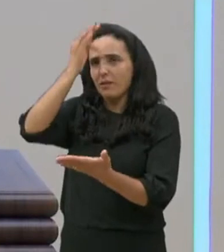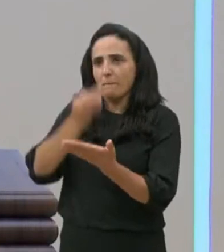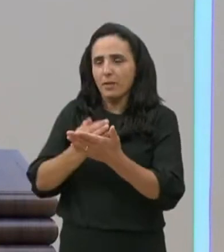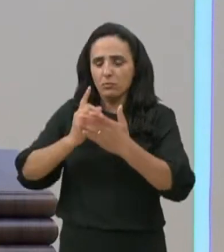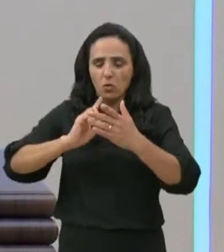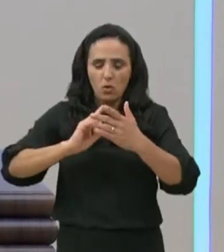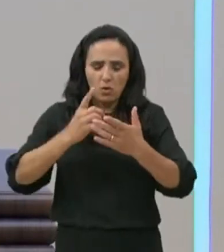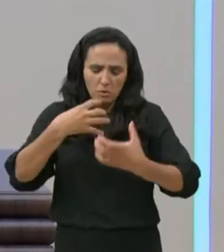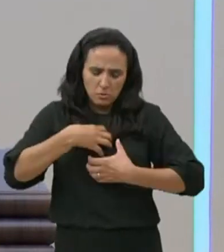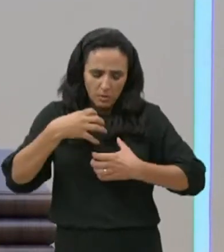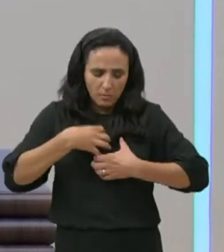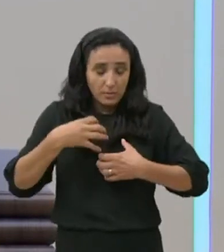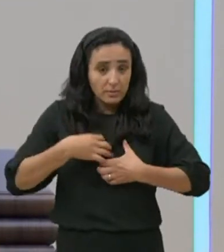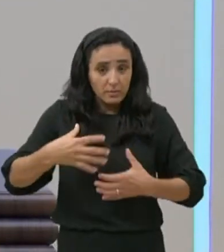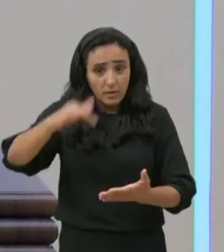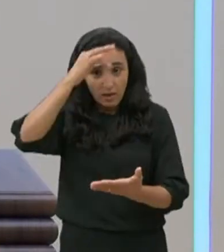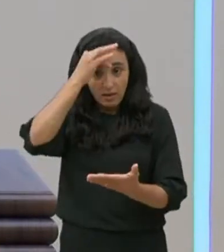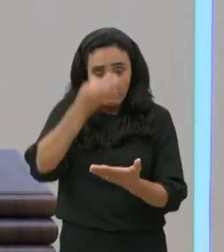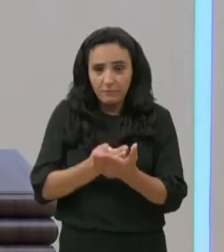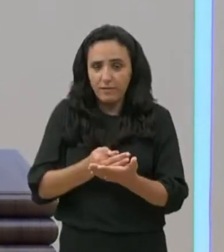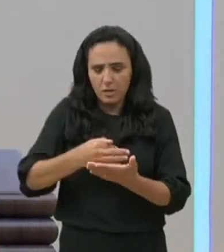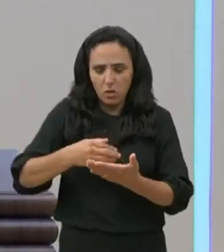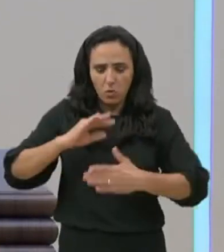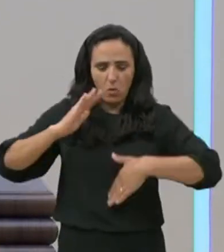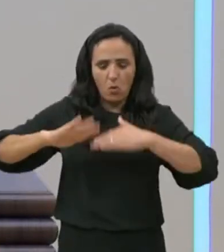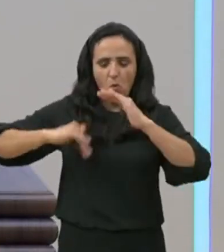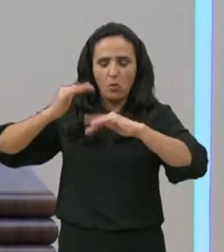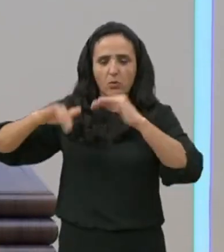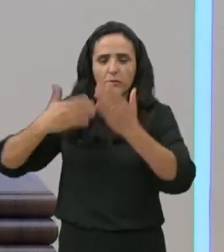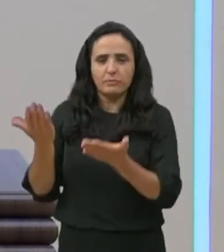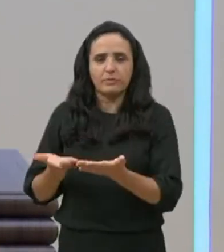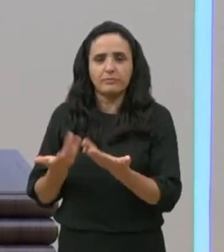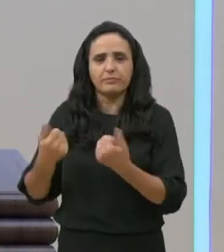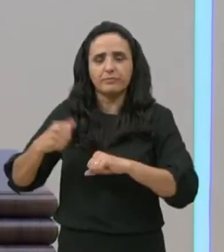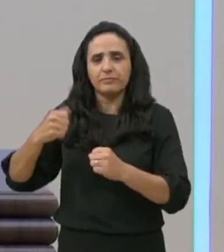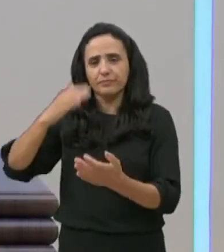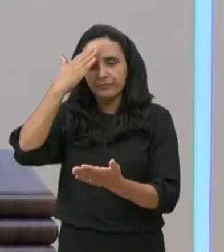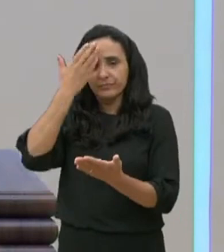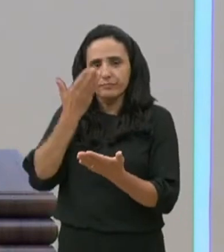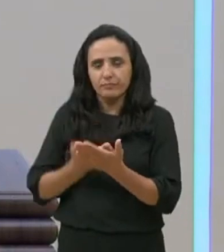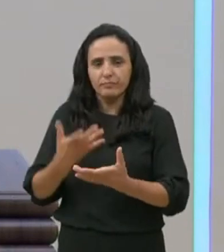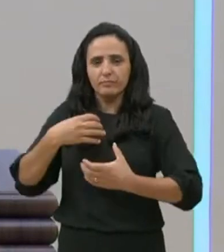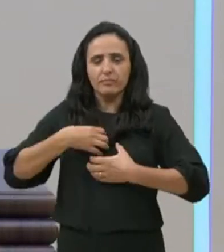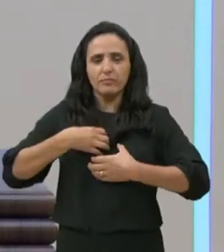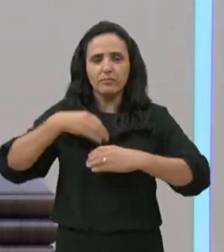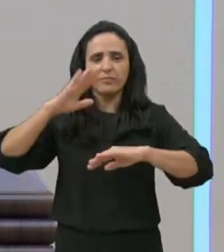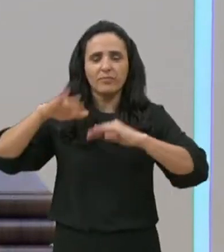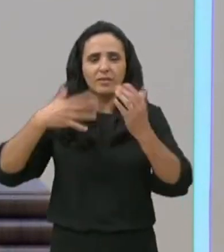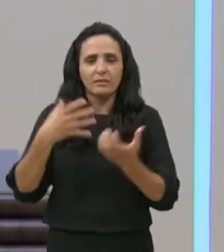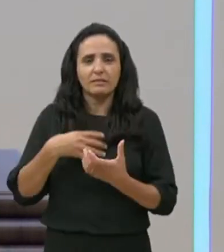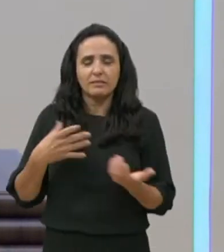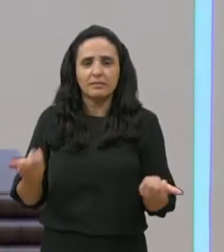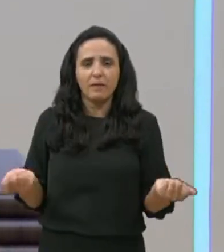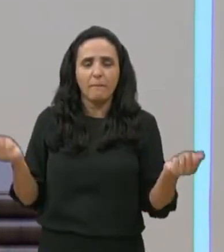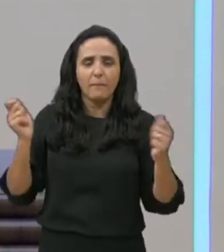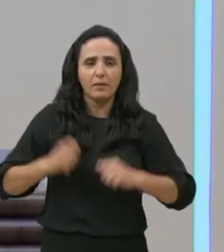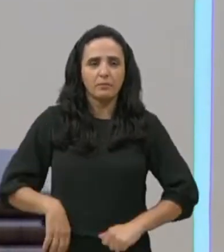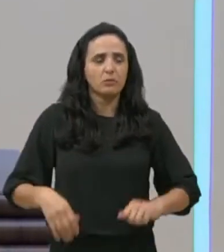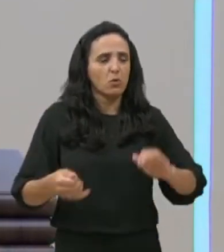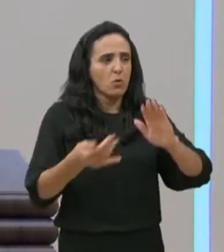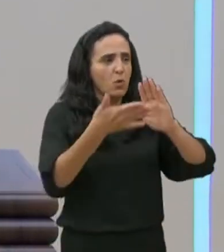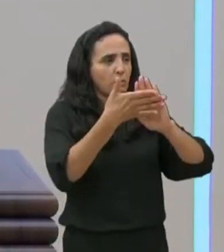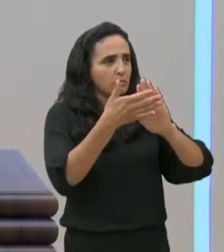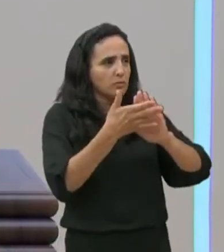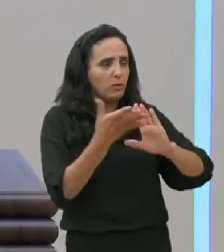renova a tua fé, neste momento, acredita, não apenas, de lábios, não apenas, de palavras, mas,